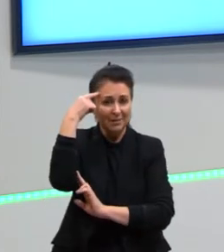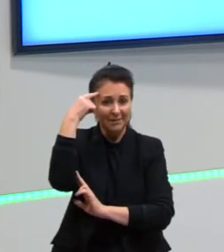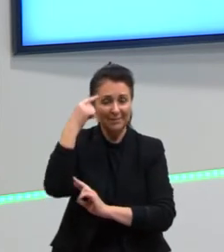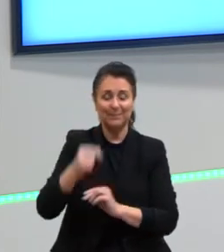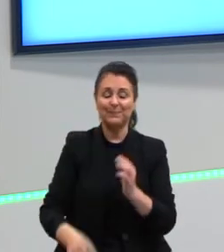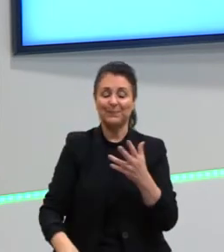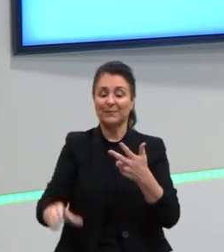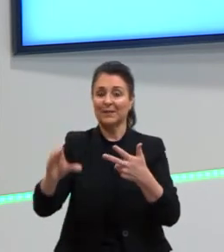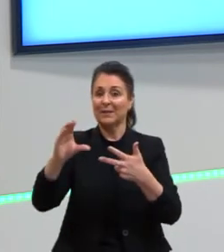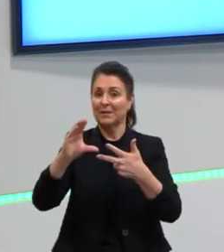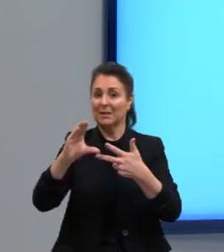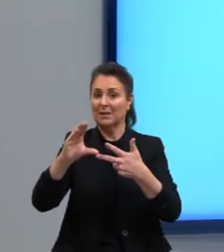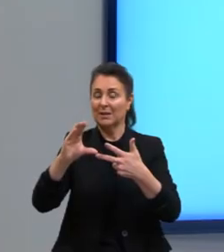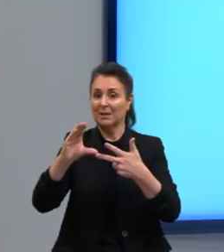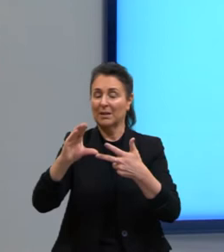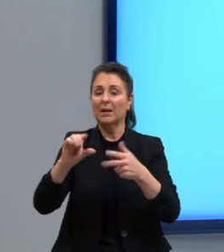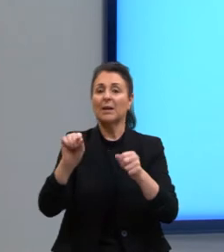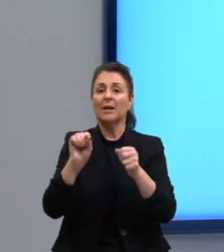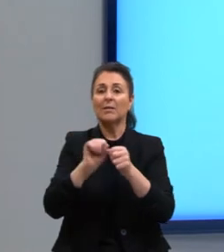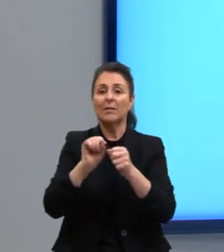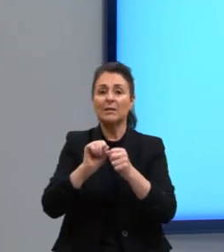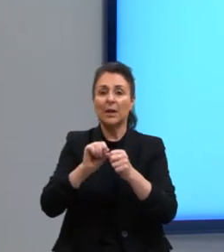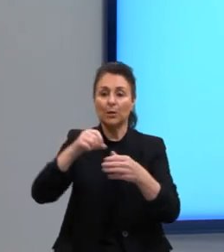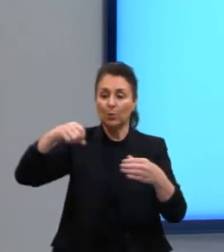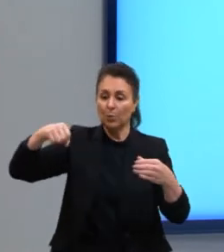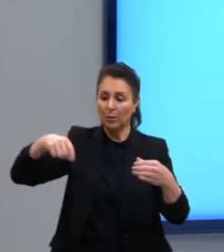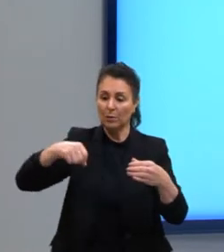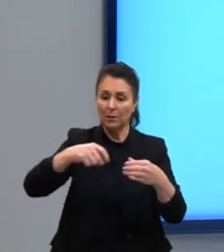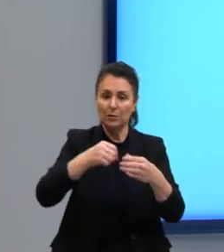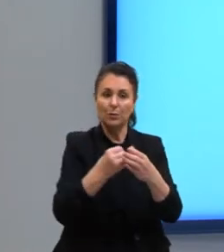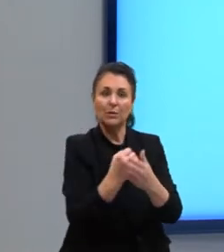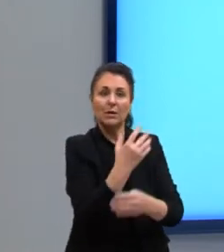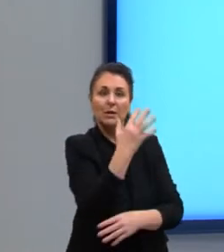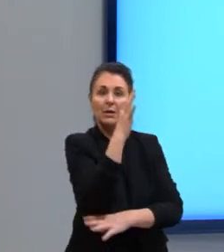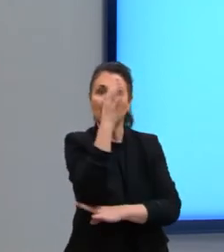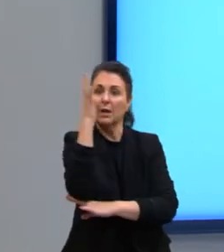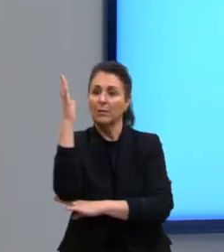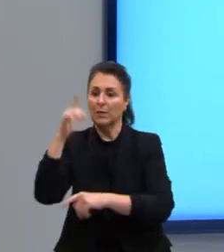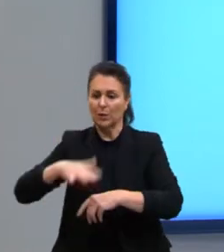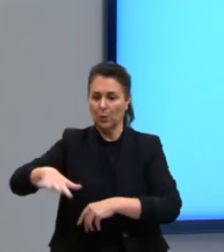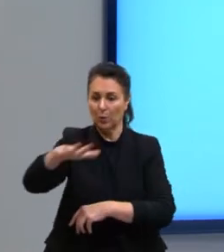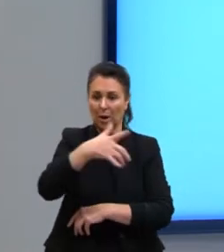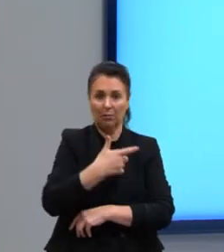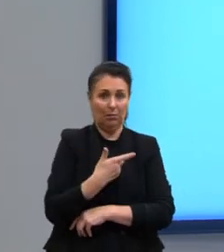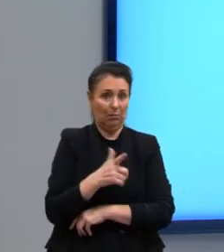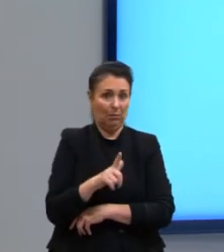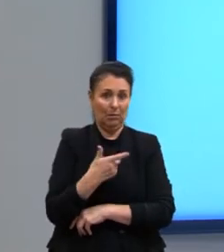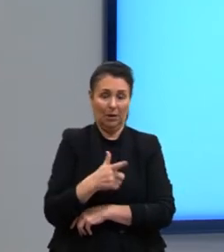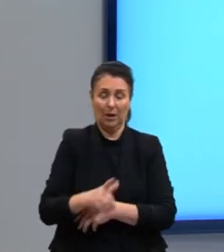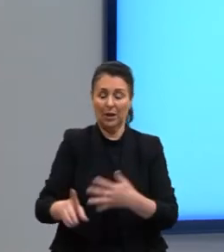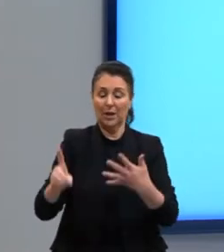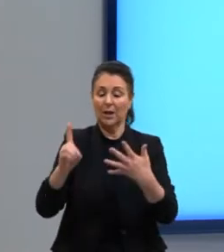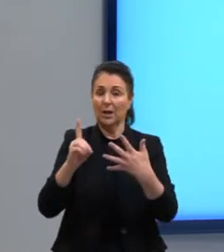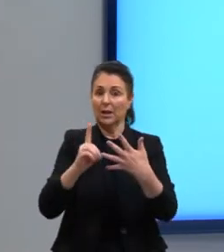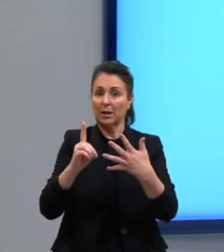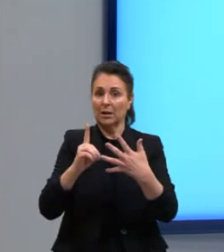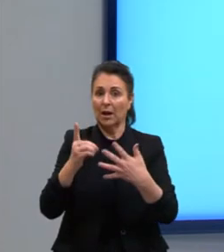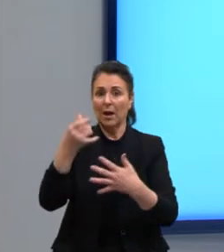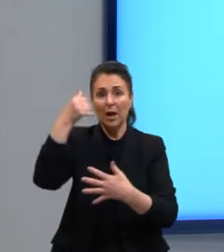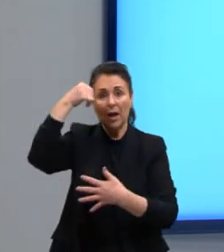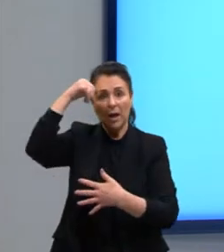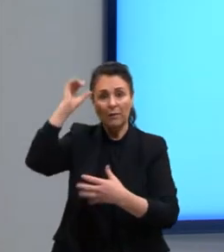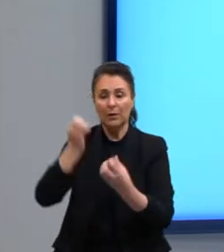C, fazendo o replantio das áreas degradadas. D, evitando a queima de madeira